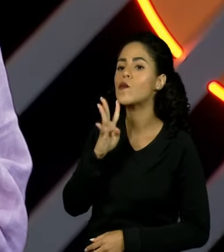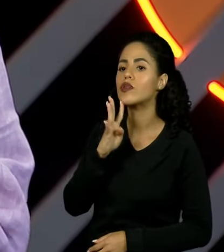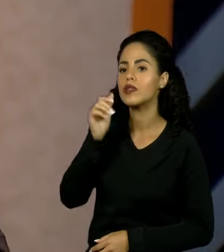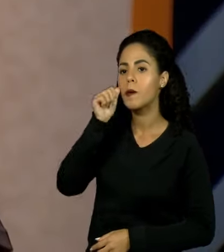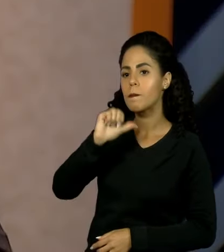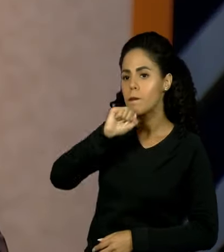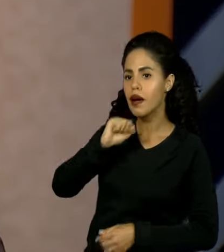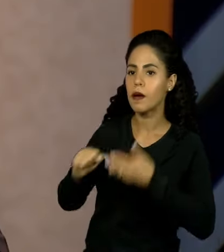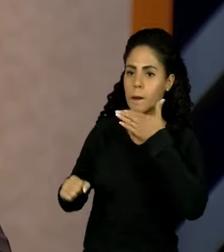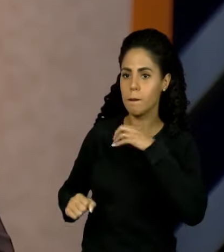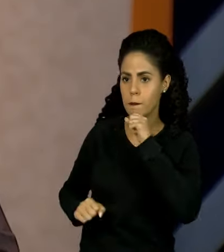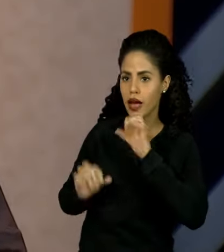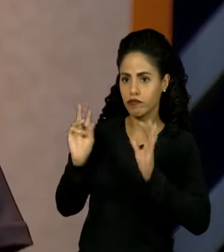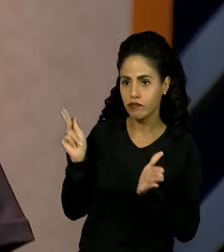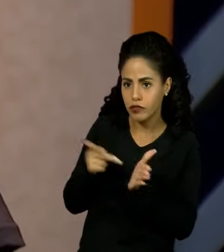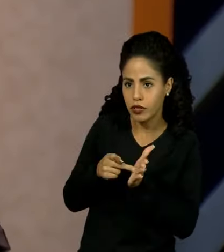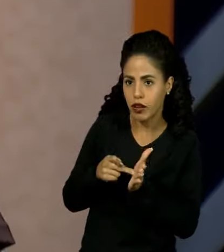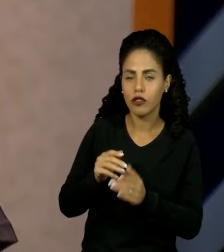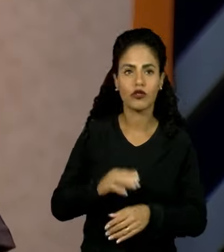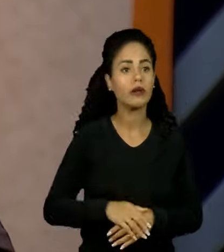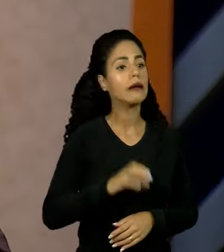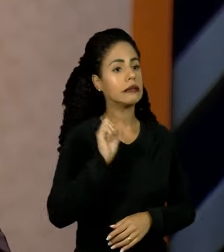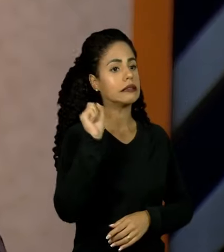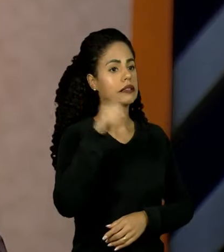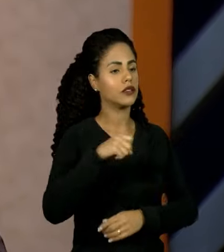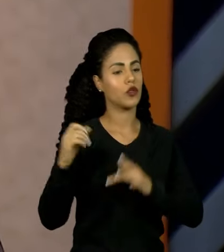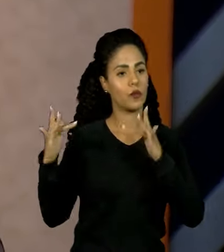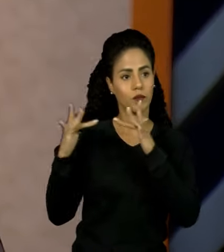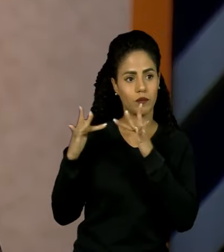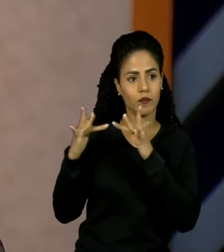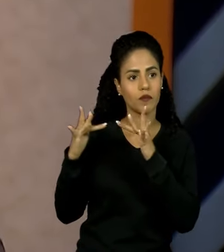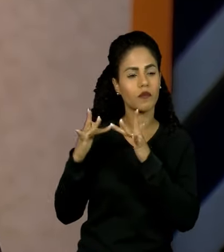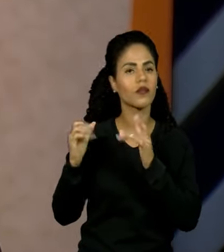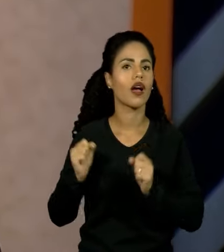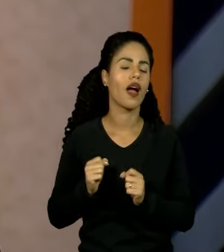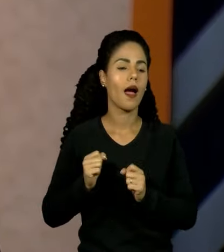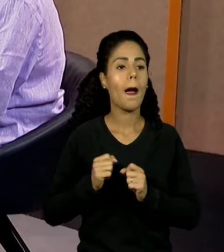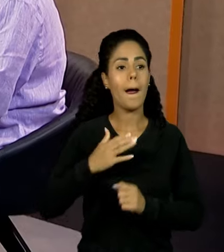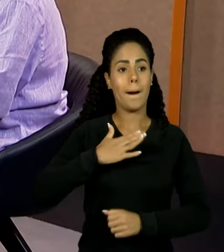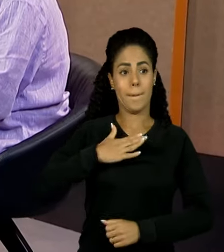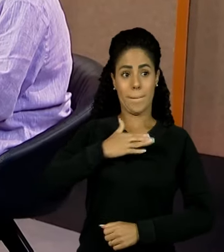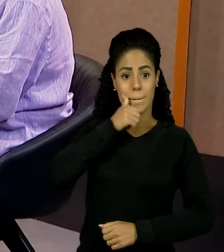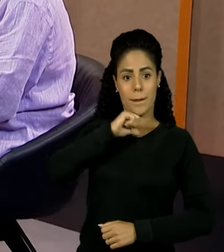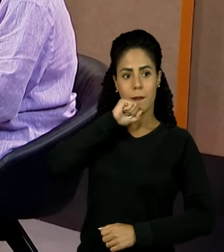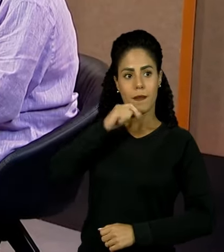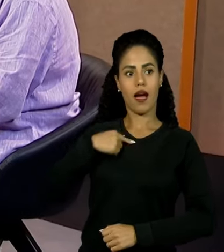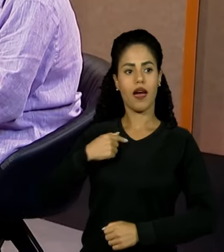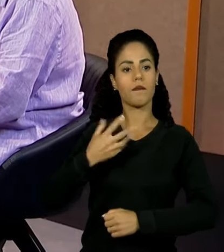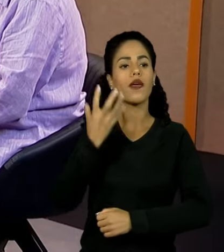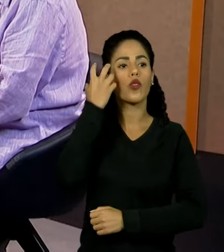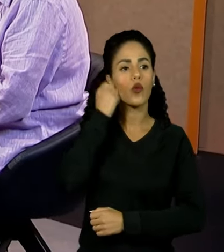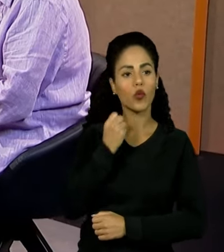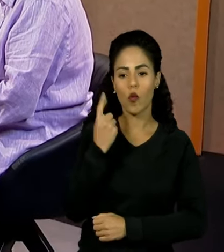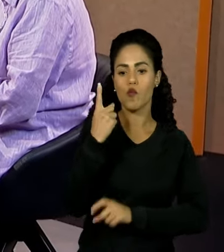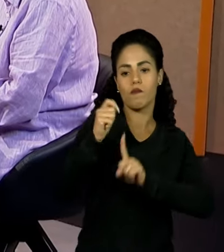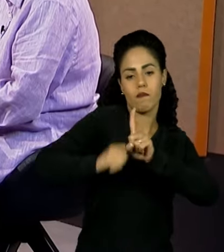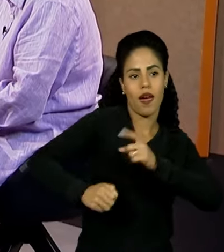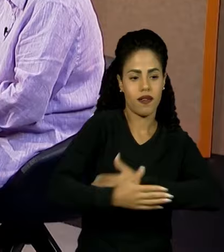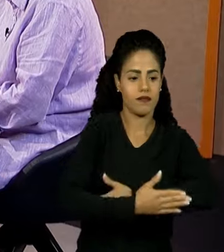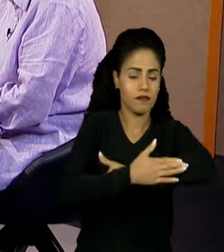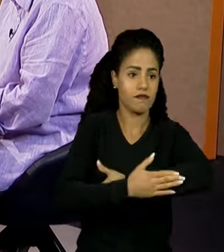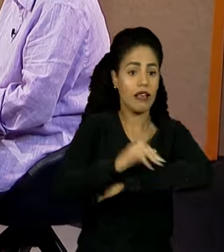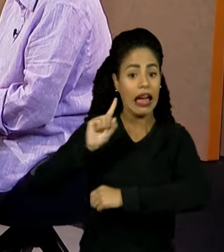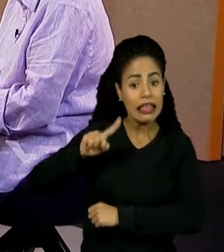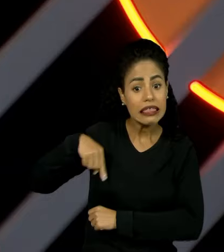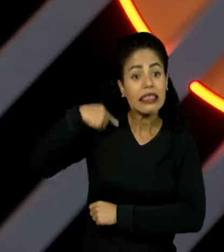biológicos. É. Tive contato. Dona Marina me pegou com um mês de idade para criar. Aos 7 anos, eu tive o primeiro contato com a minha mãe